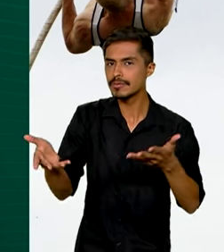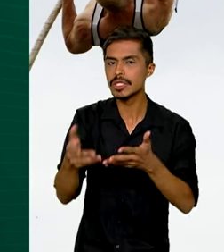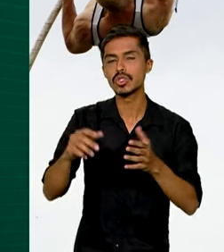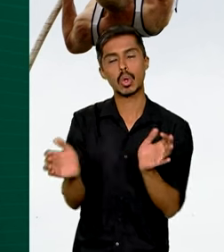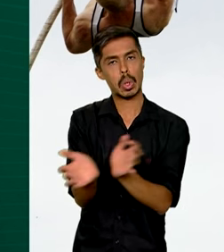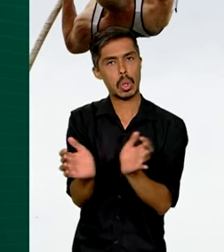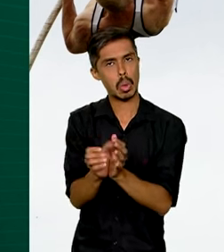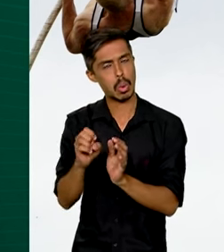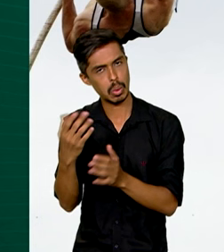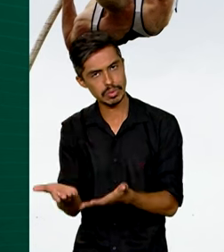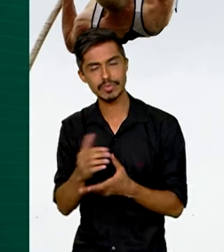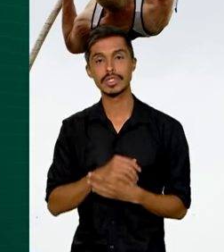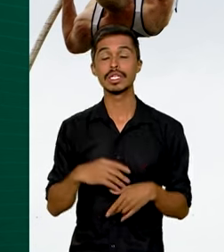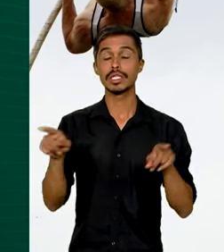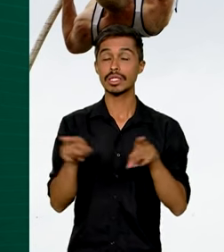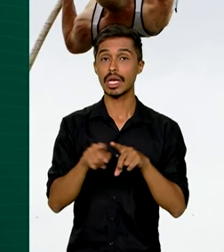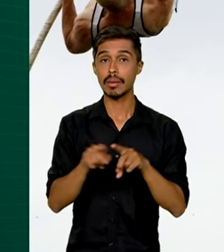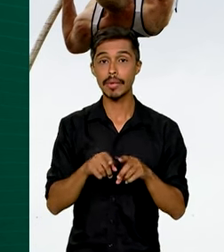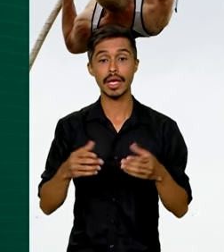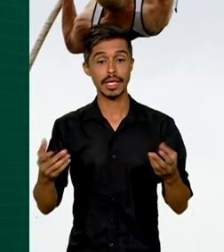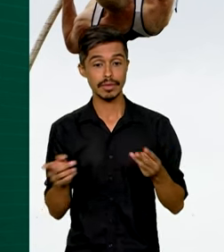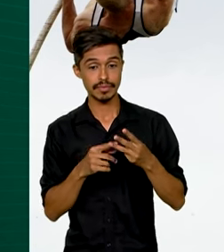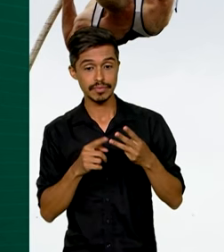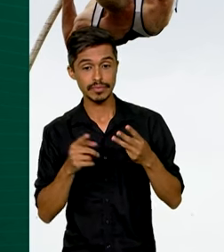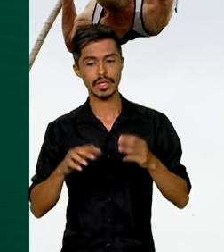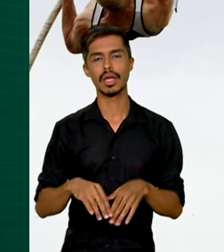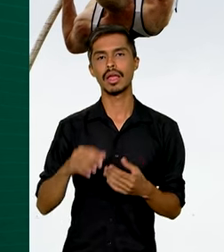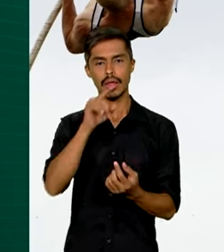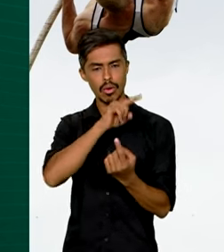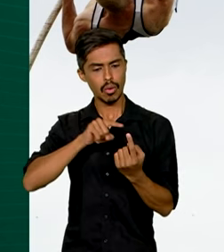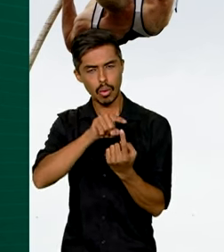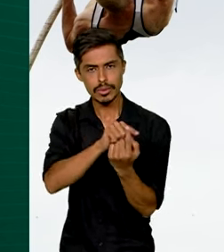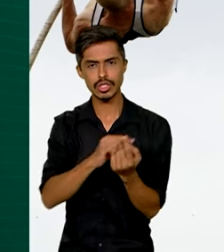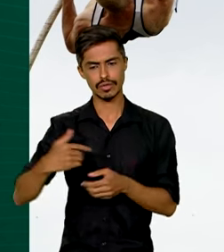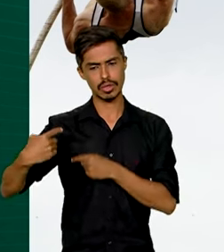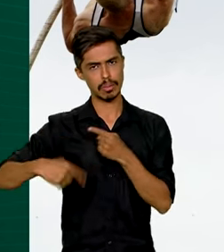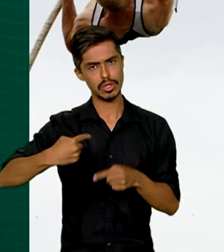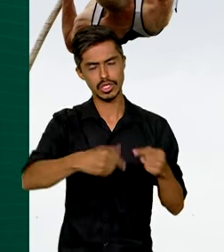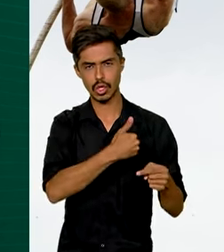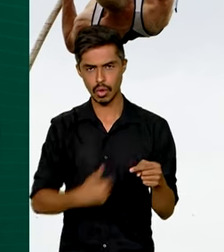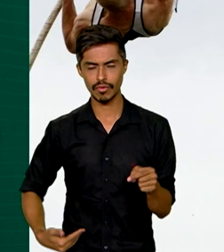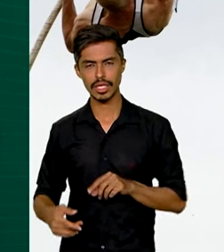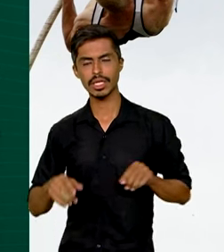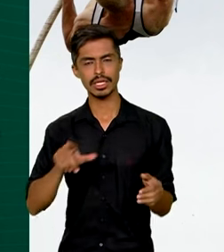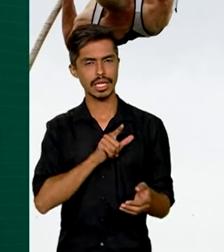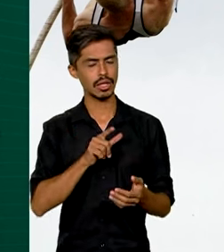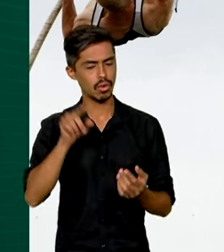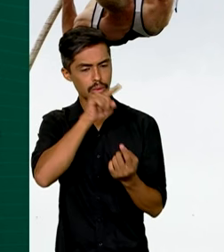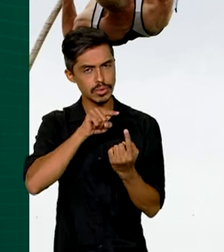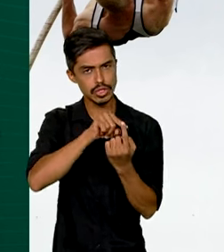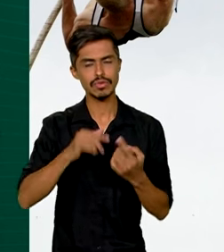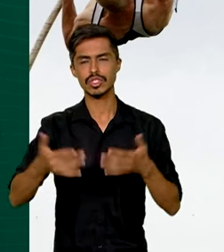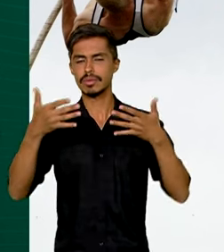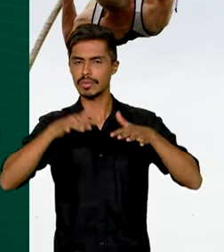populacionais e potencializar resultados de políticas públicas que visem a inclusão social, a melhoria das